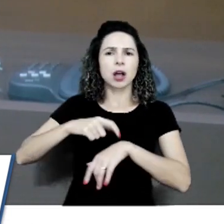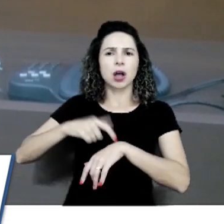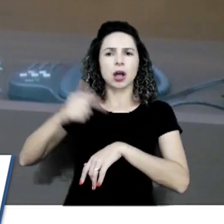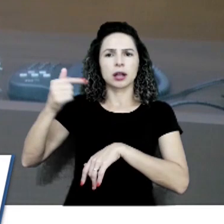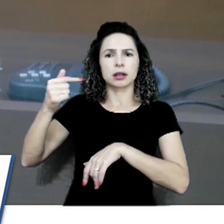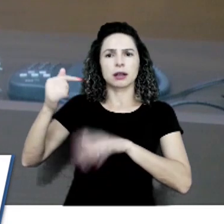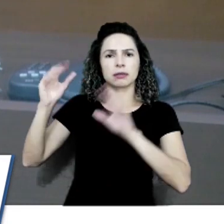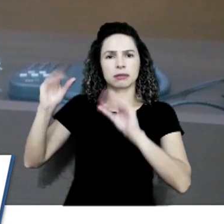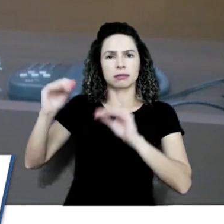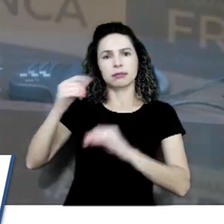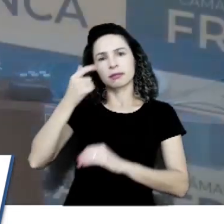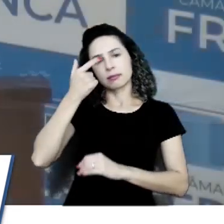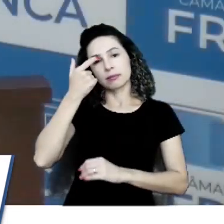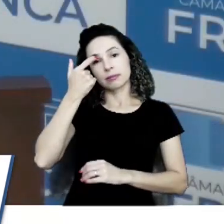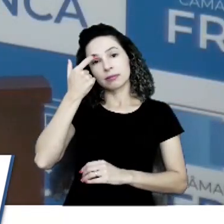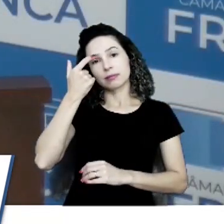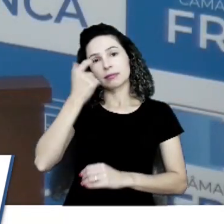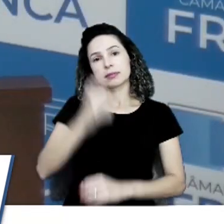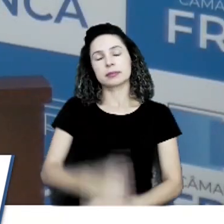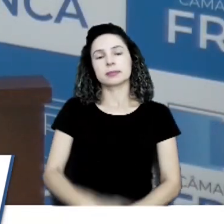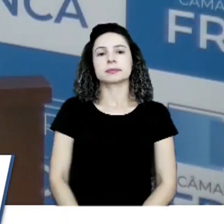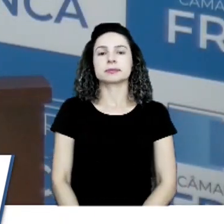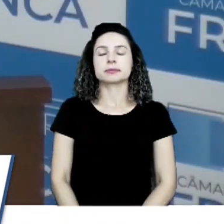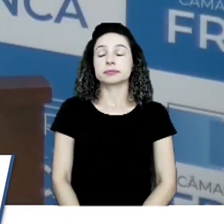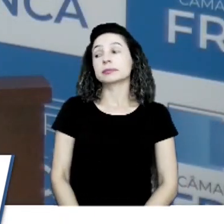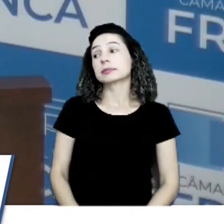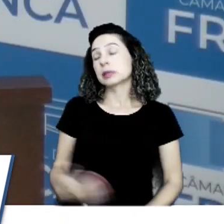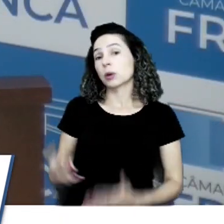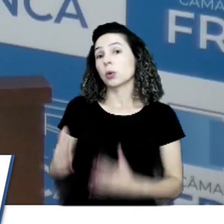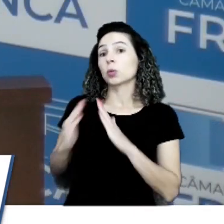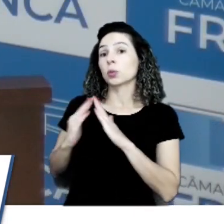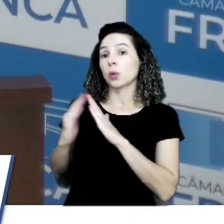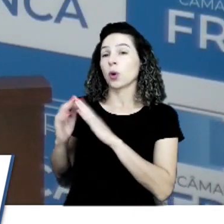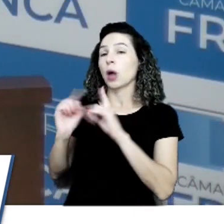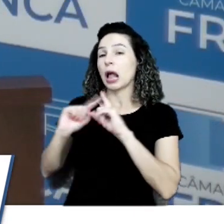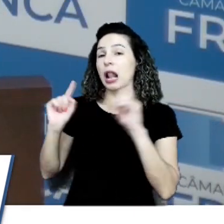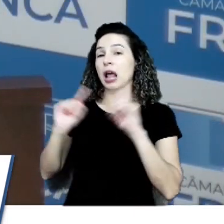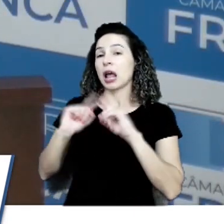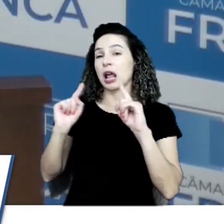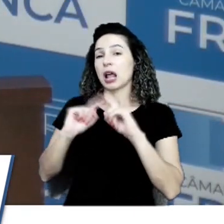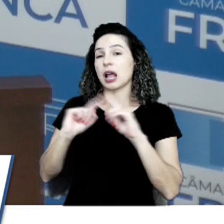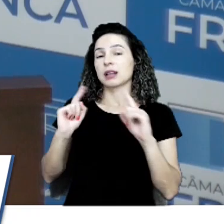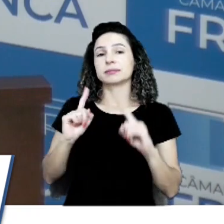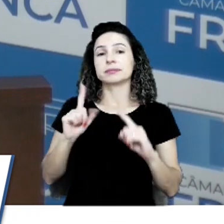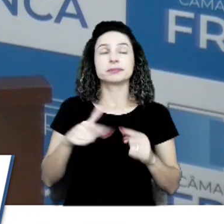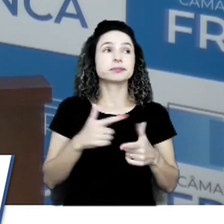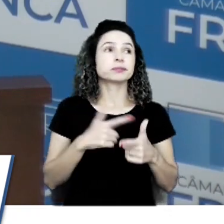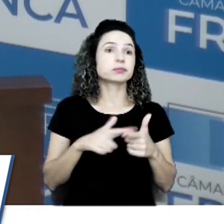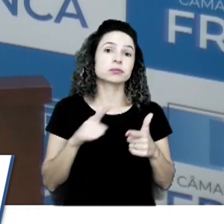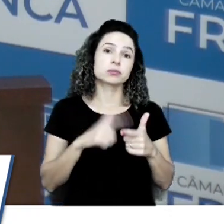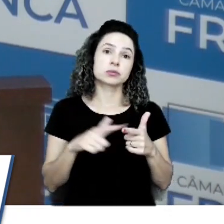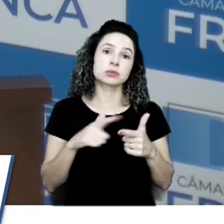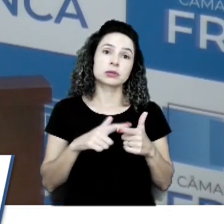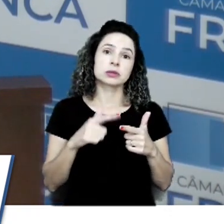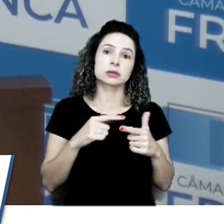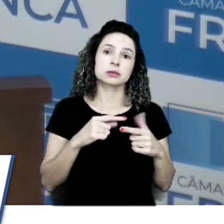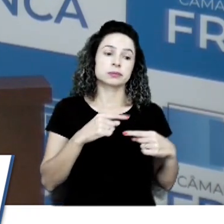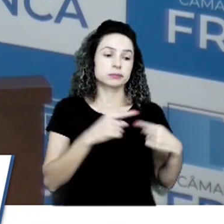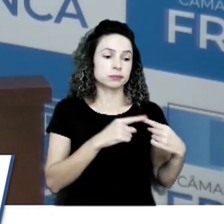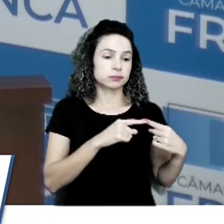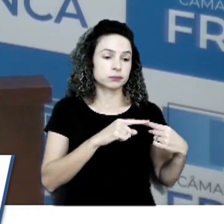Então, e os moradores têm reclamado. Então, é um problema que gera um outro problema, né?